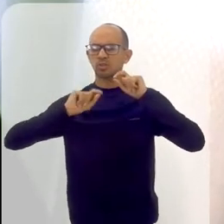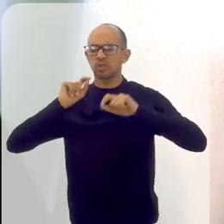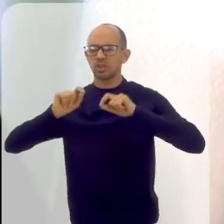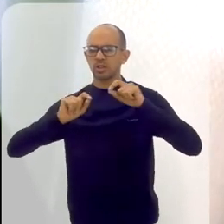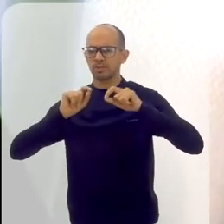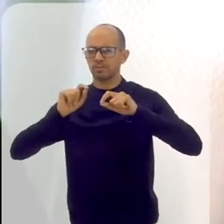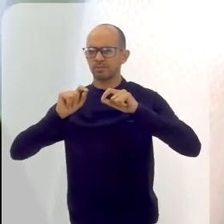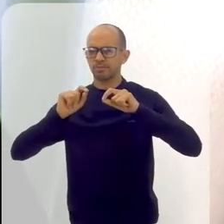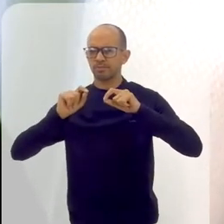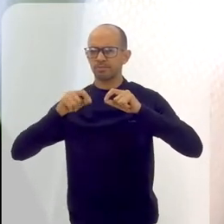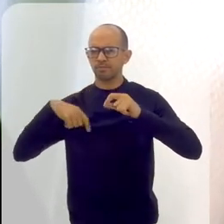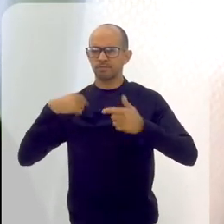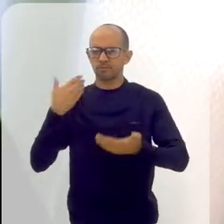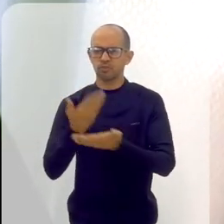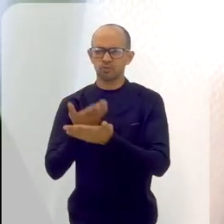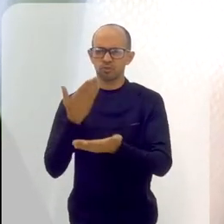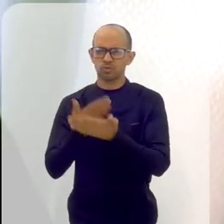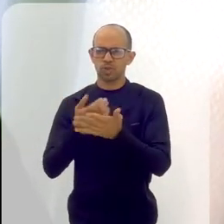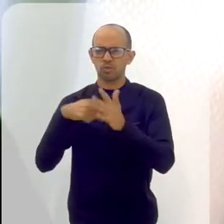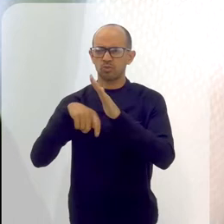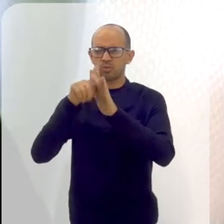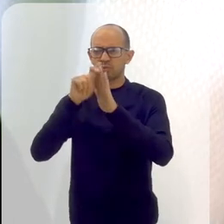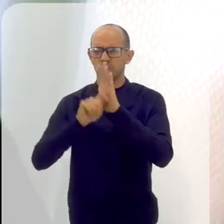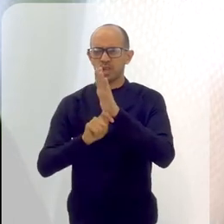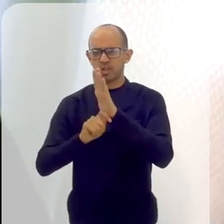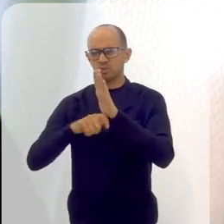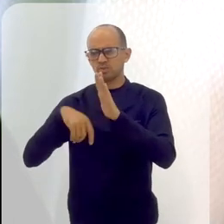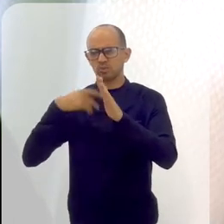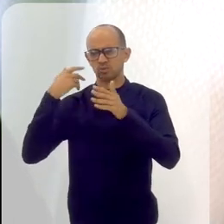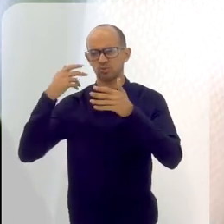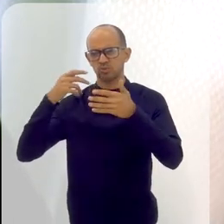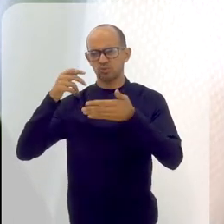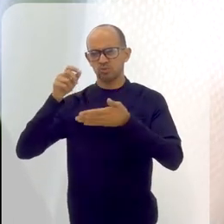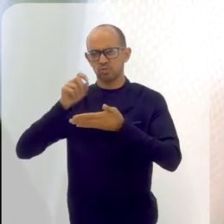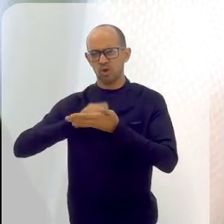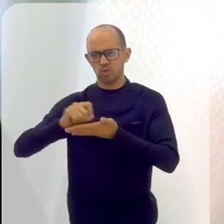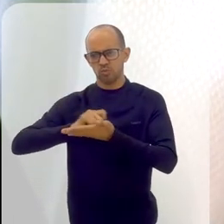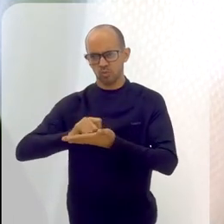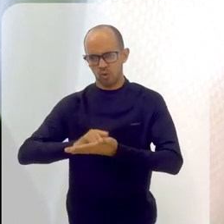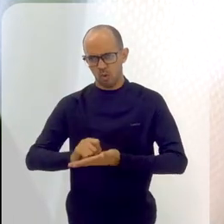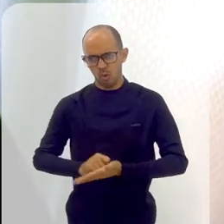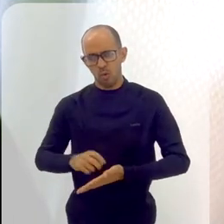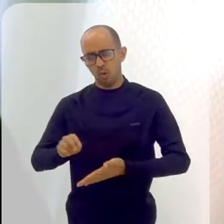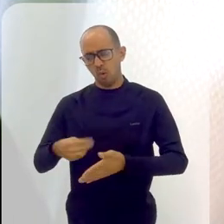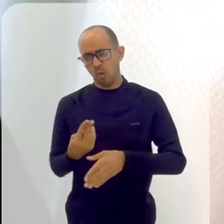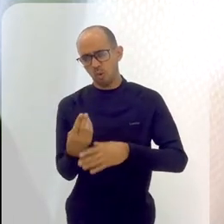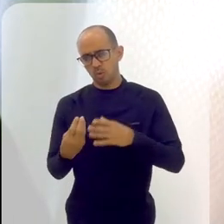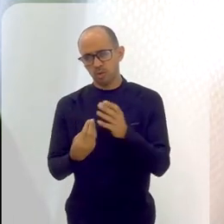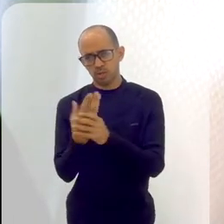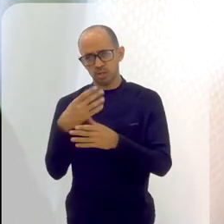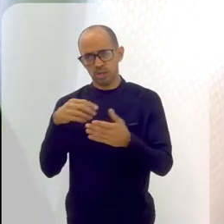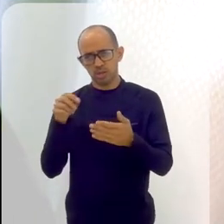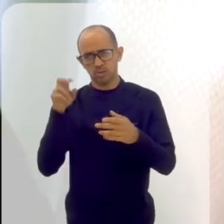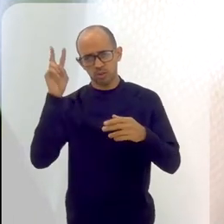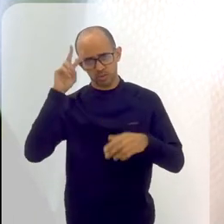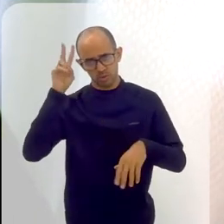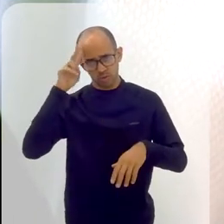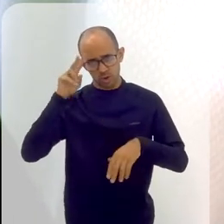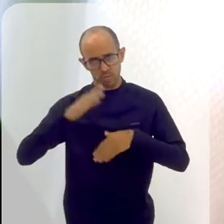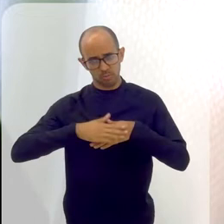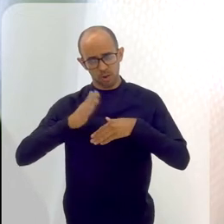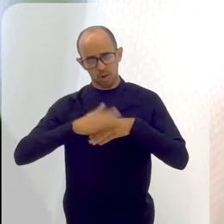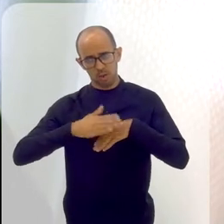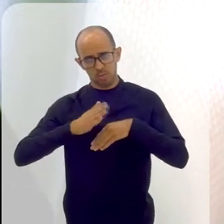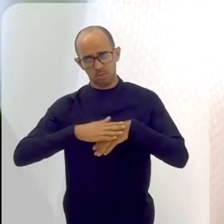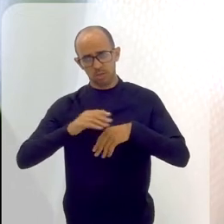interpretar um personagem, a vai estudar um texto de alguma altura ou de alguma altura, ou criando a nossa própria história, a gente